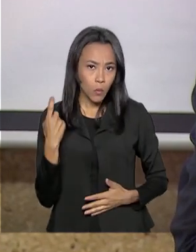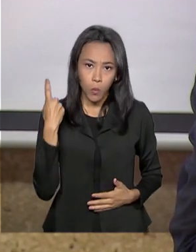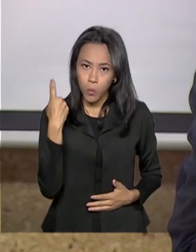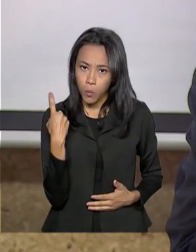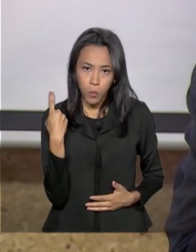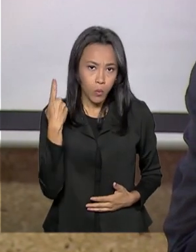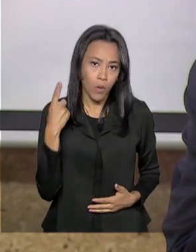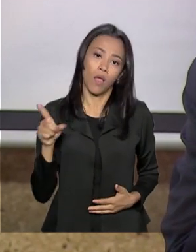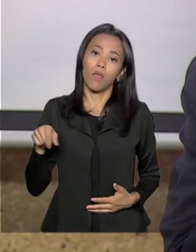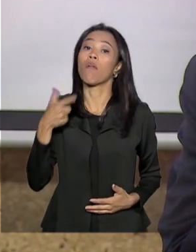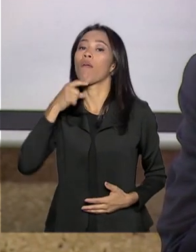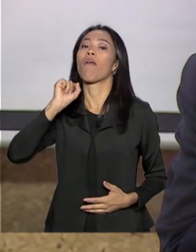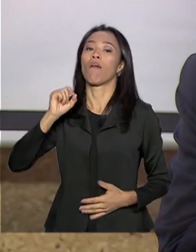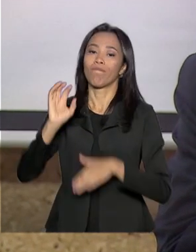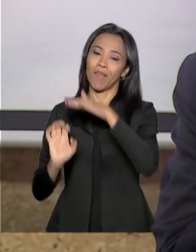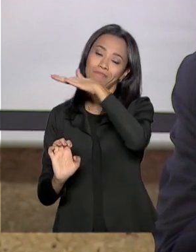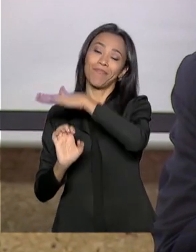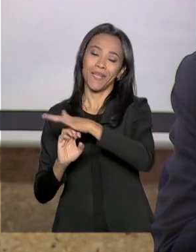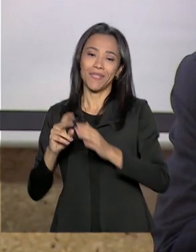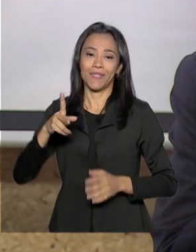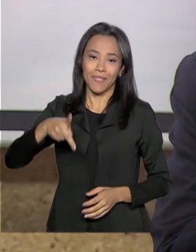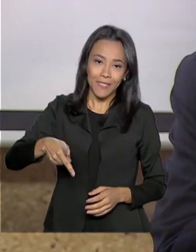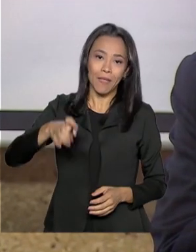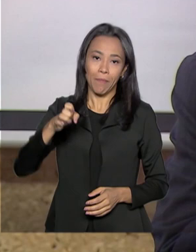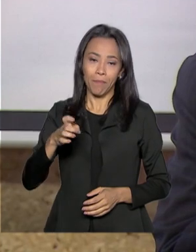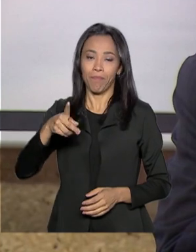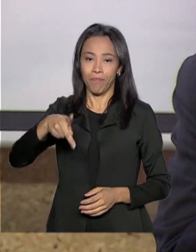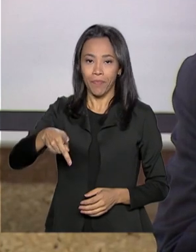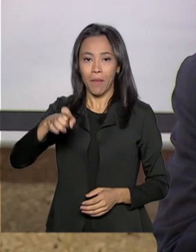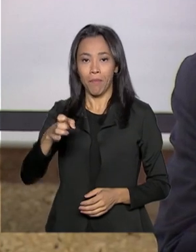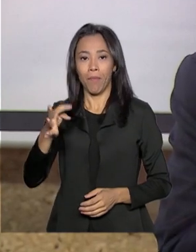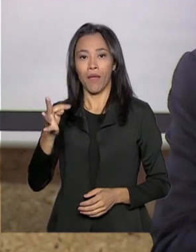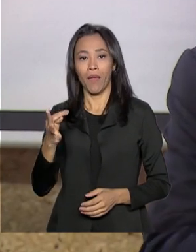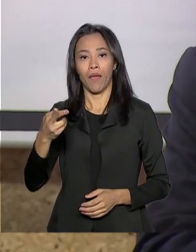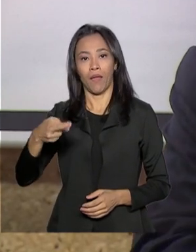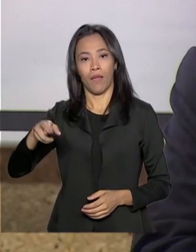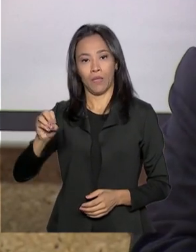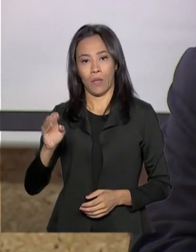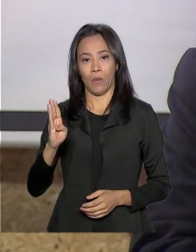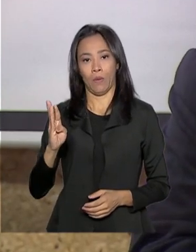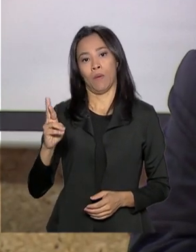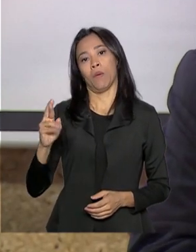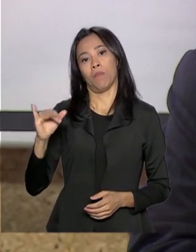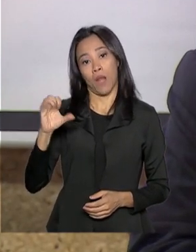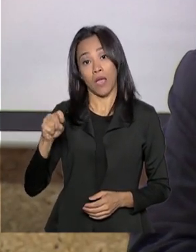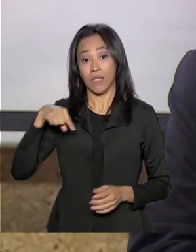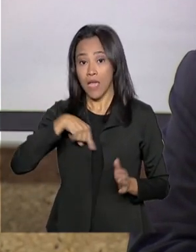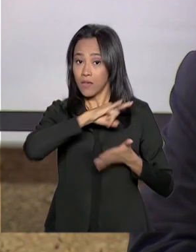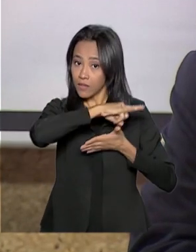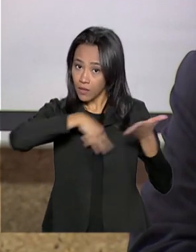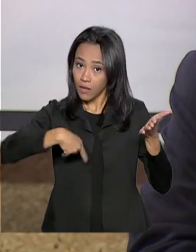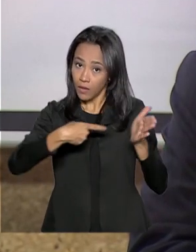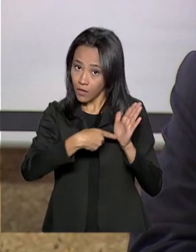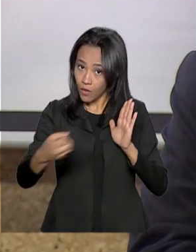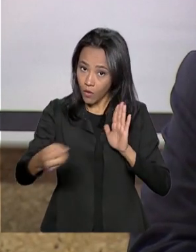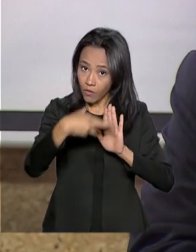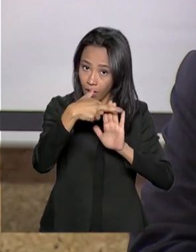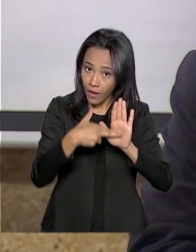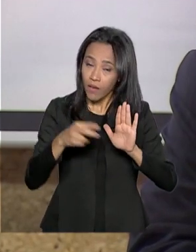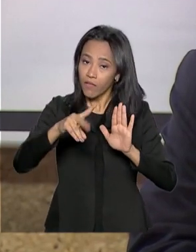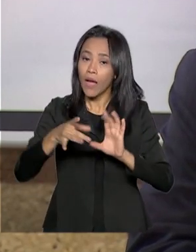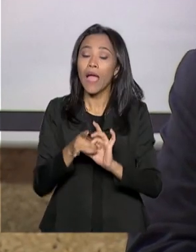caso é a Petrobras. E essa resolução vai permitir que haja efetivamente